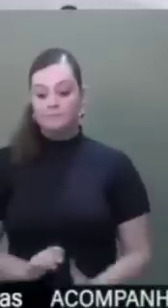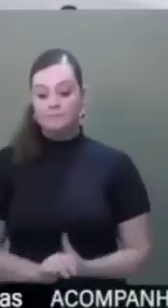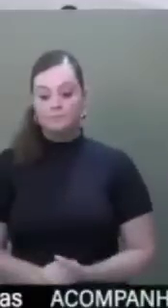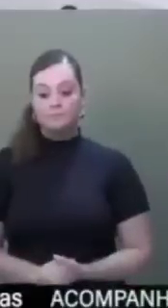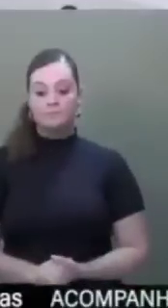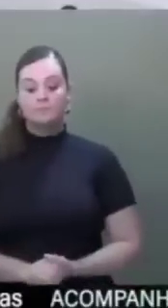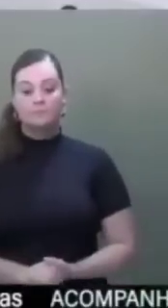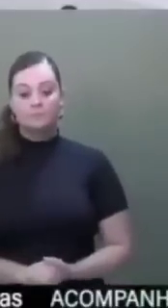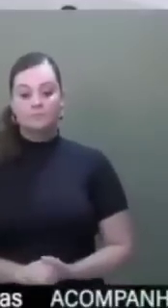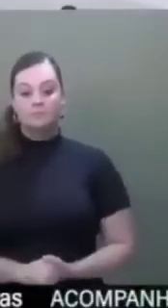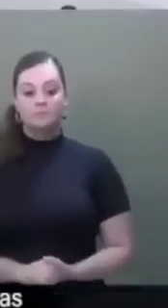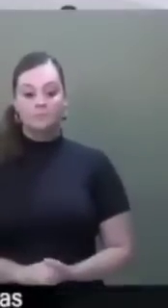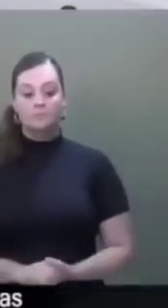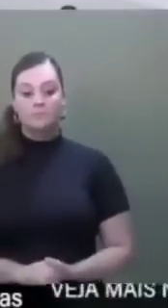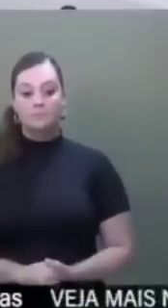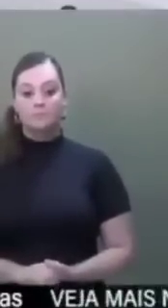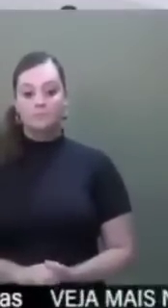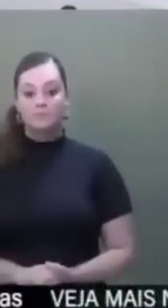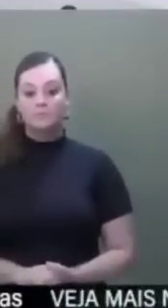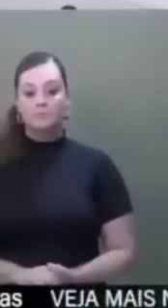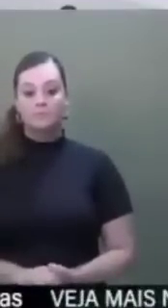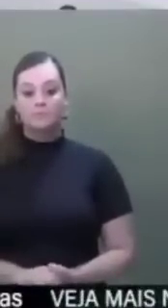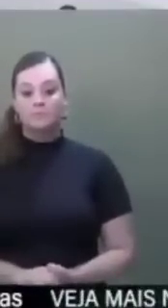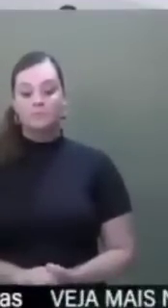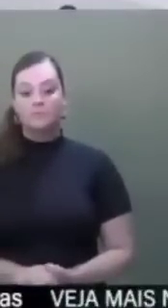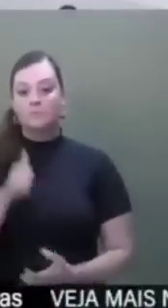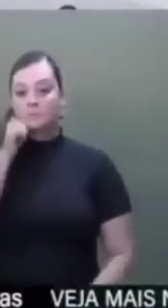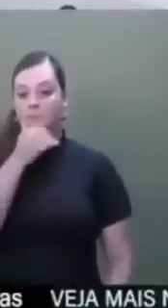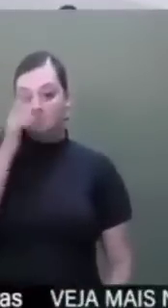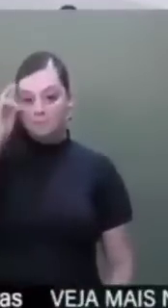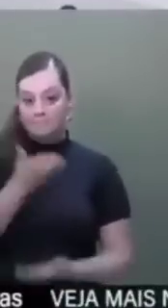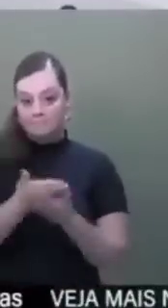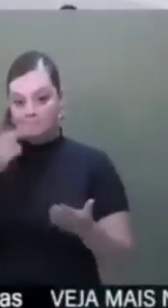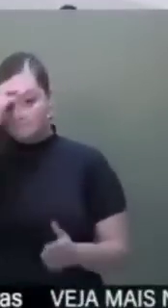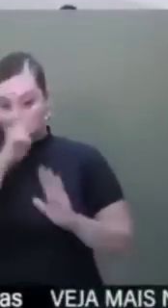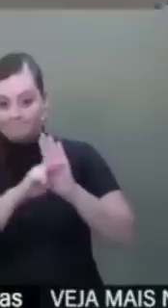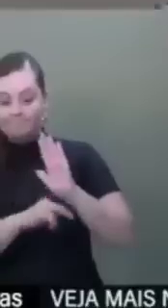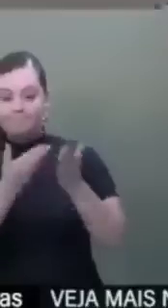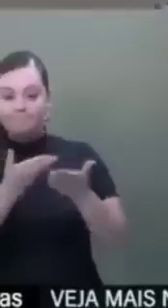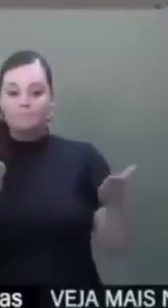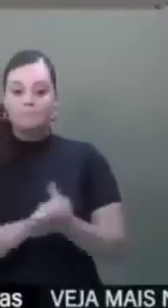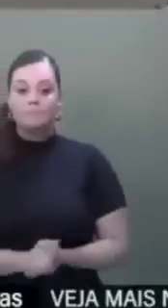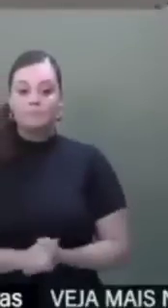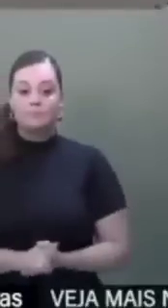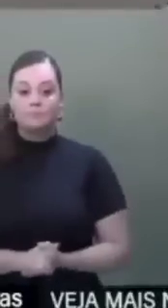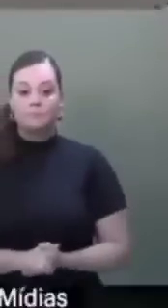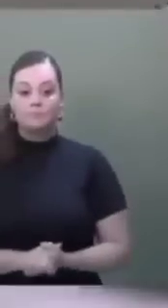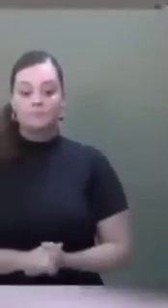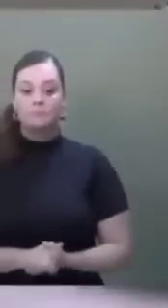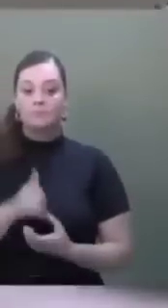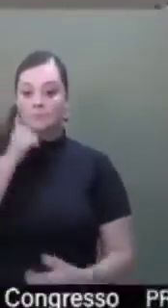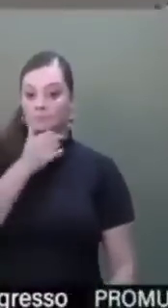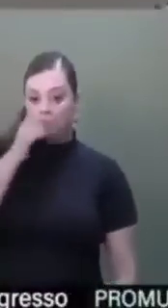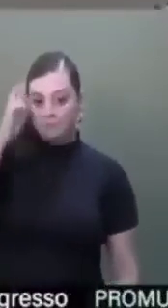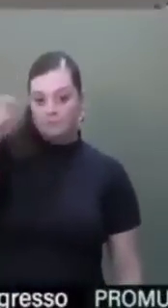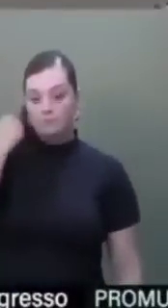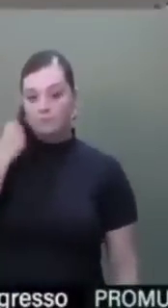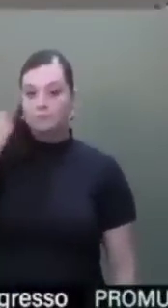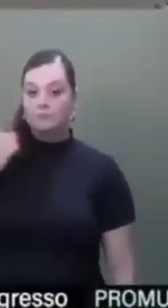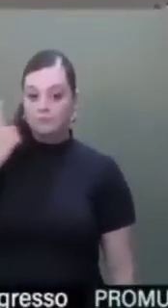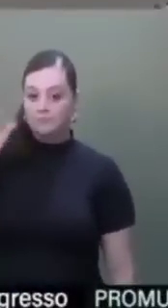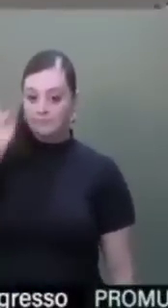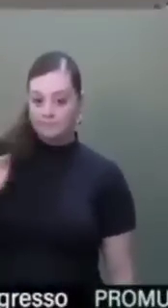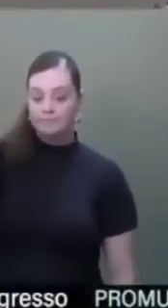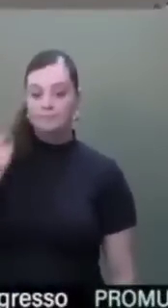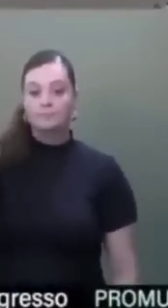senhoras e senhores relatores, senhoras e senhores senadores e deputados federais,